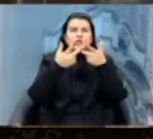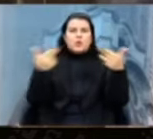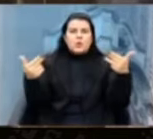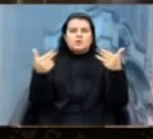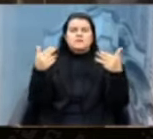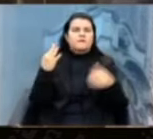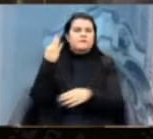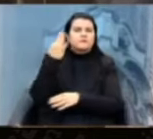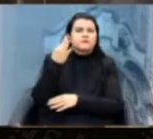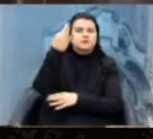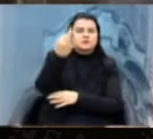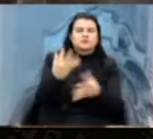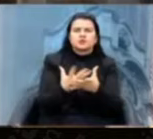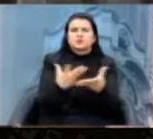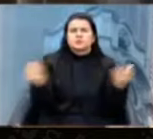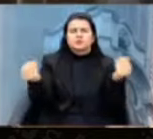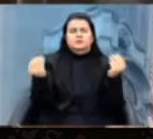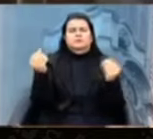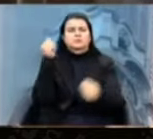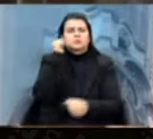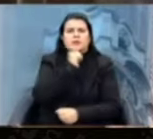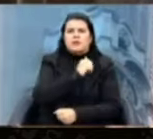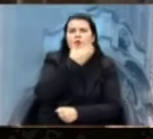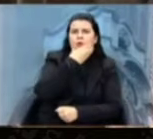trabalhadores e trabalhadoras da Carris,